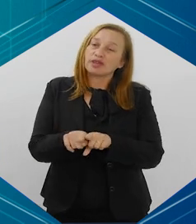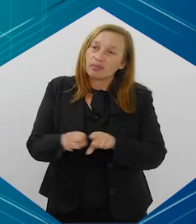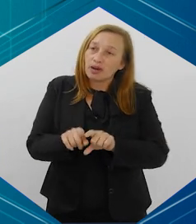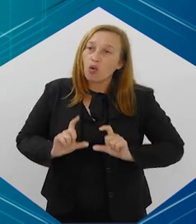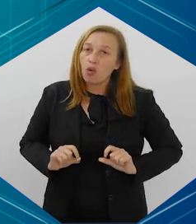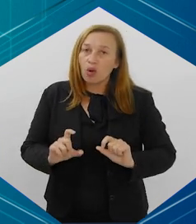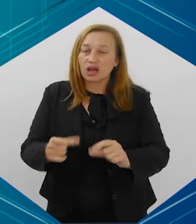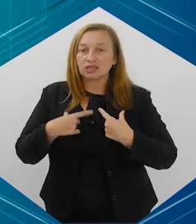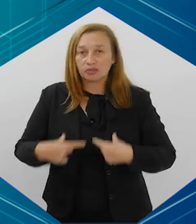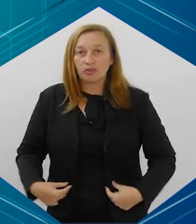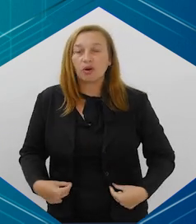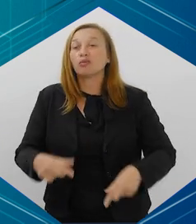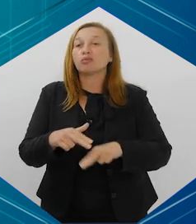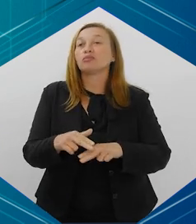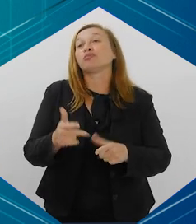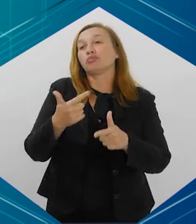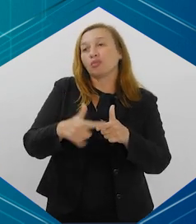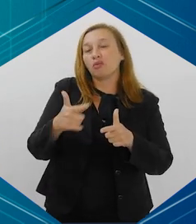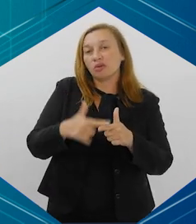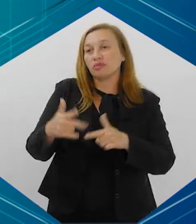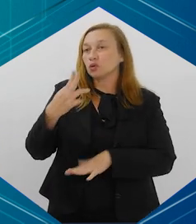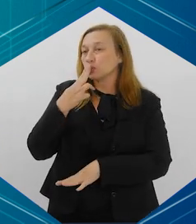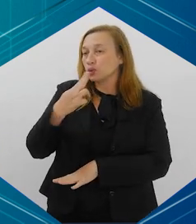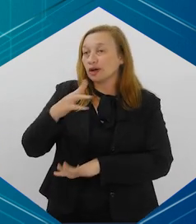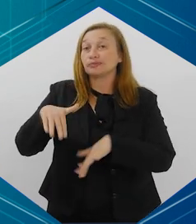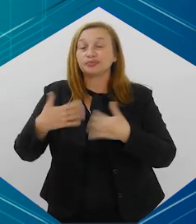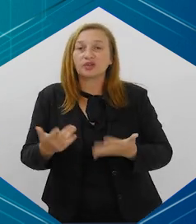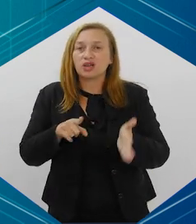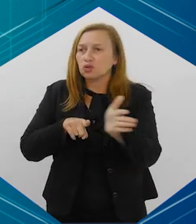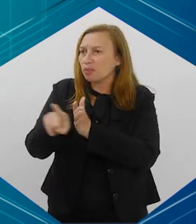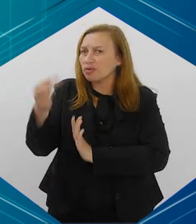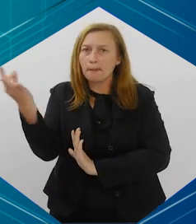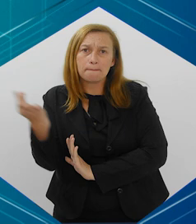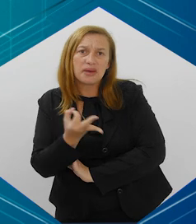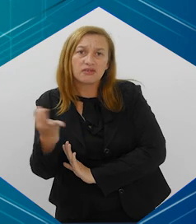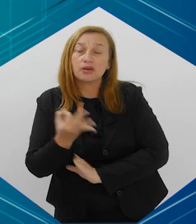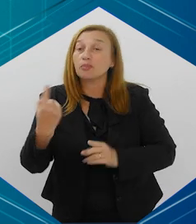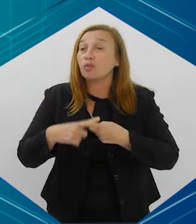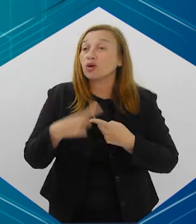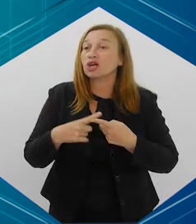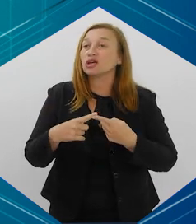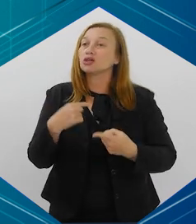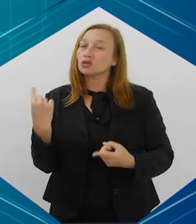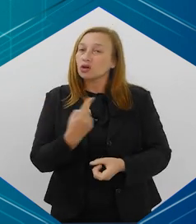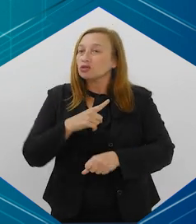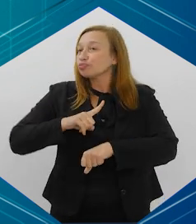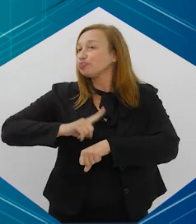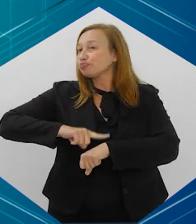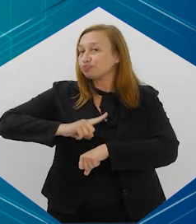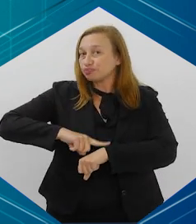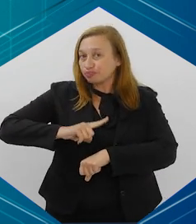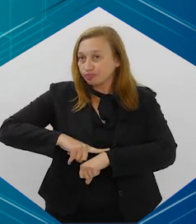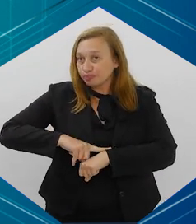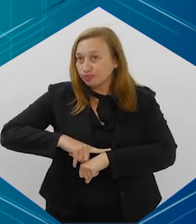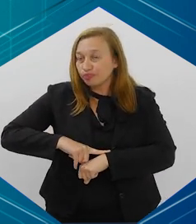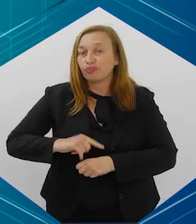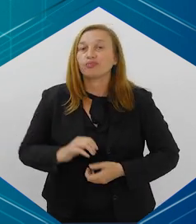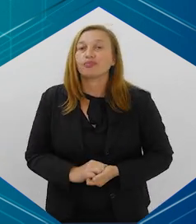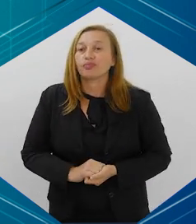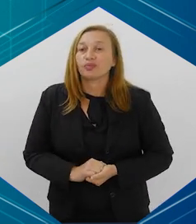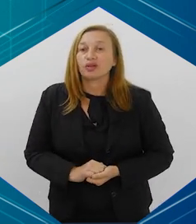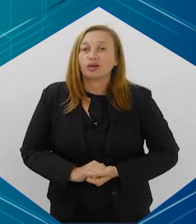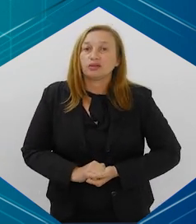câncer de pulmão por conta desse tabagismo passivo. Essa tua pergunta é excelente porque nós estamos num momento em que